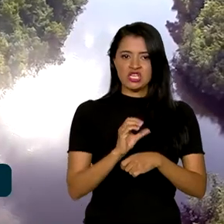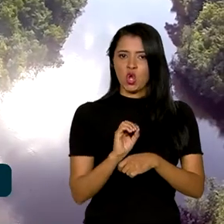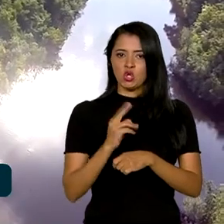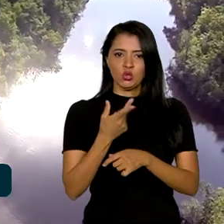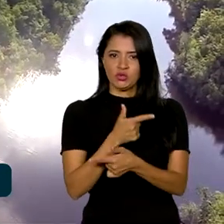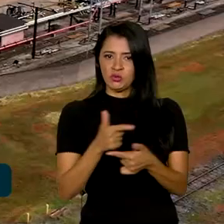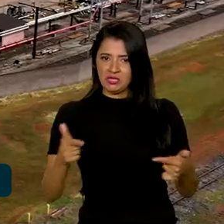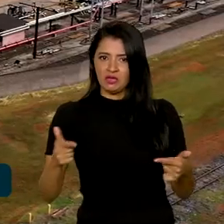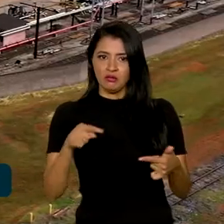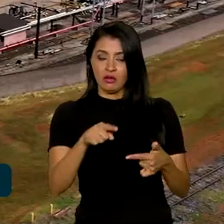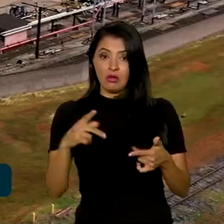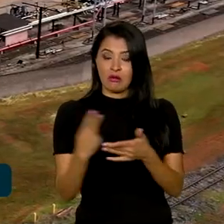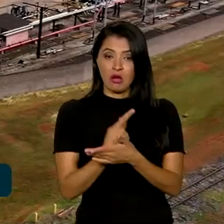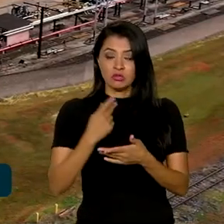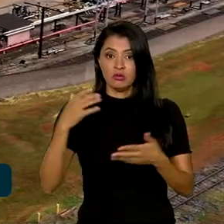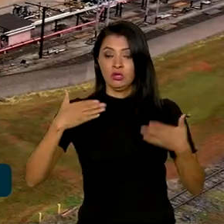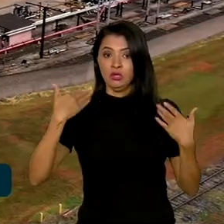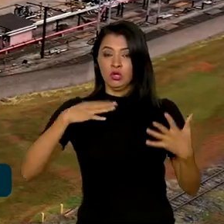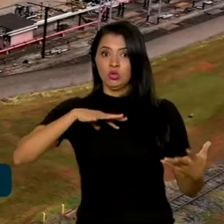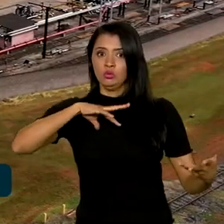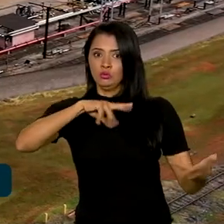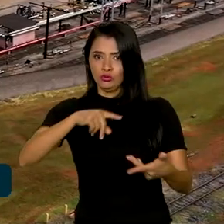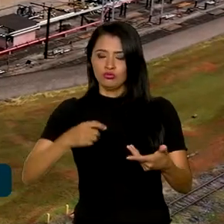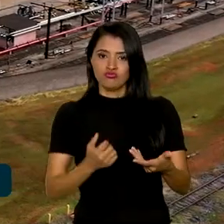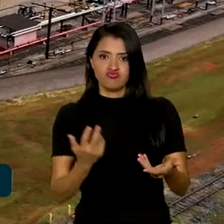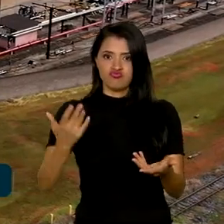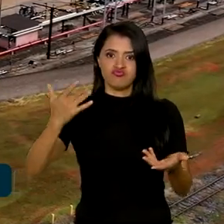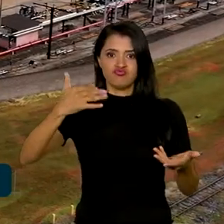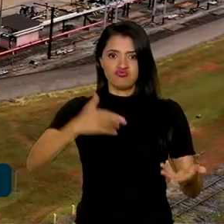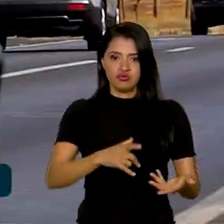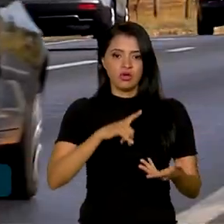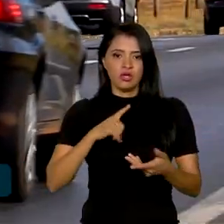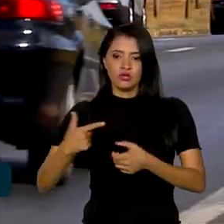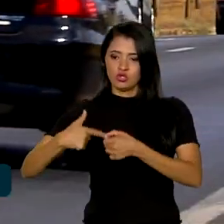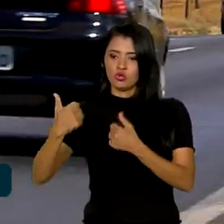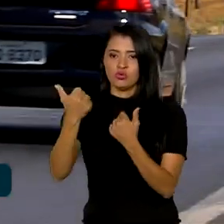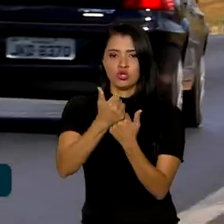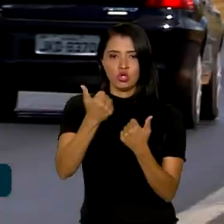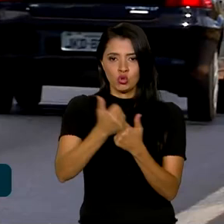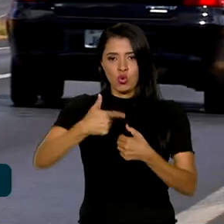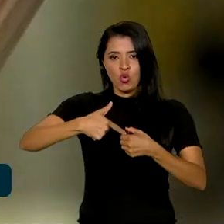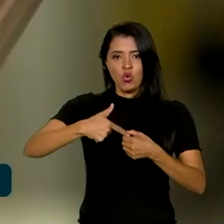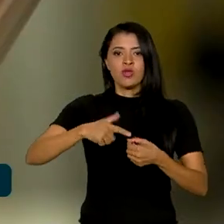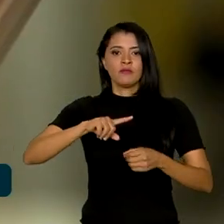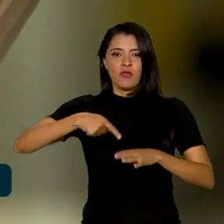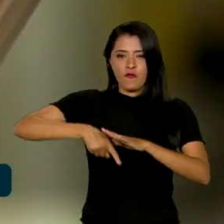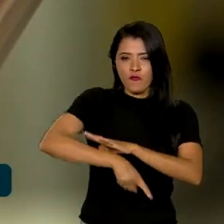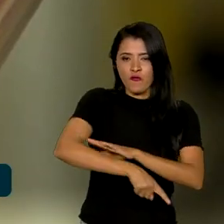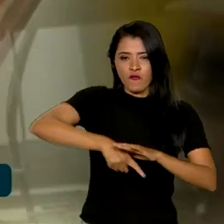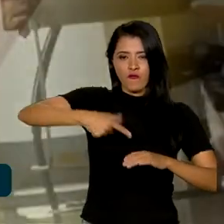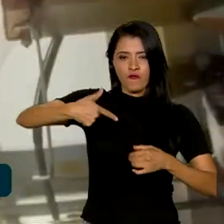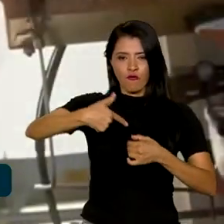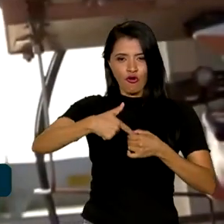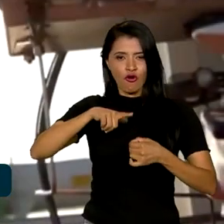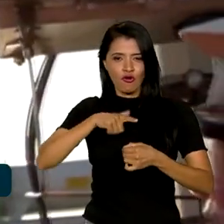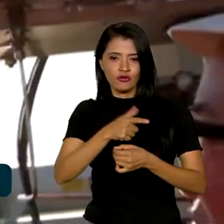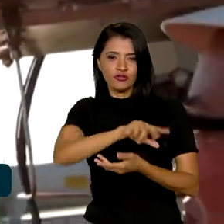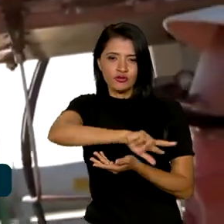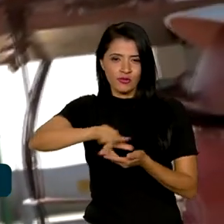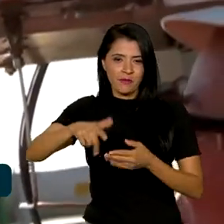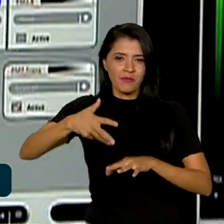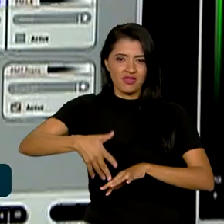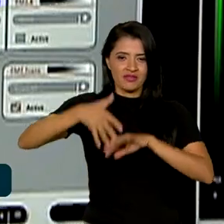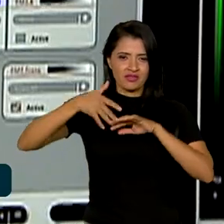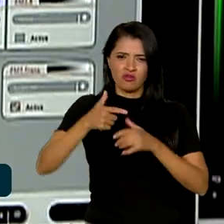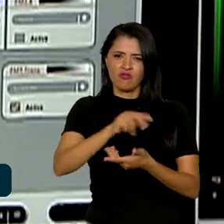aquecimento global e substitui os combustíveis fósseis em setores como transporte, petroquímico, siderurgia e mineração.